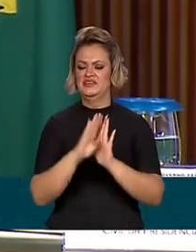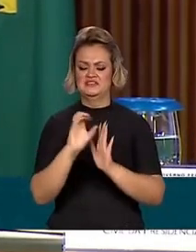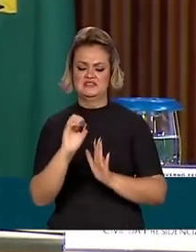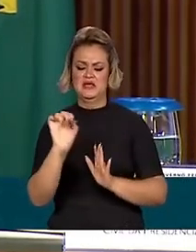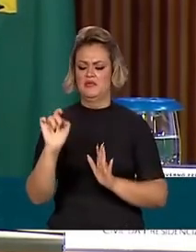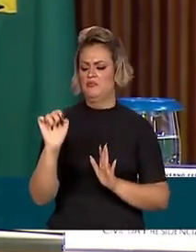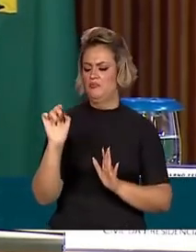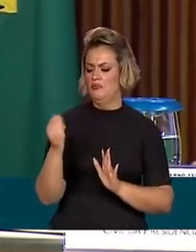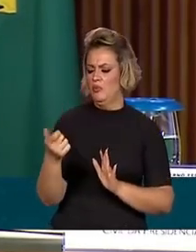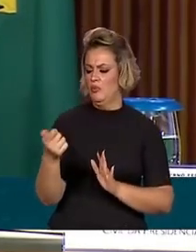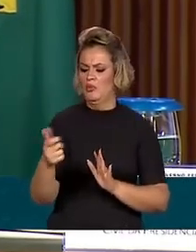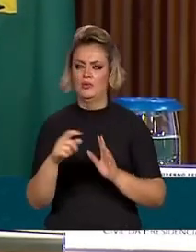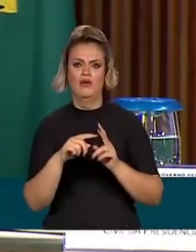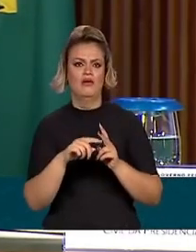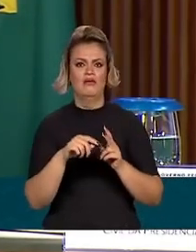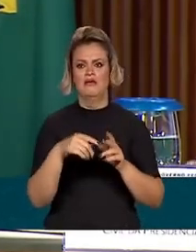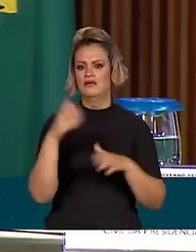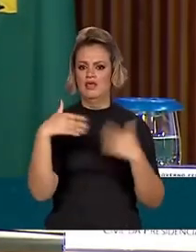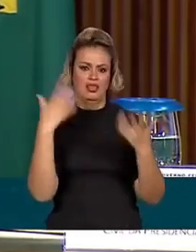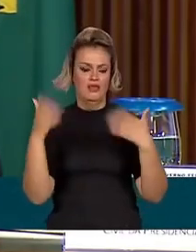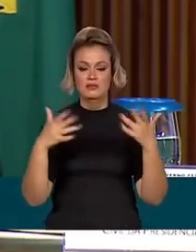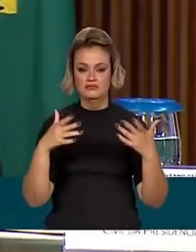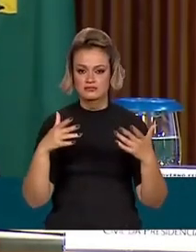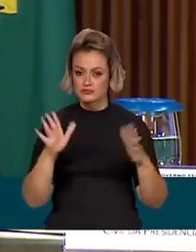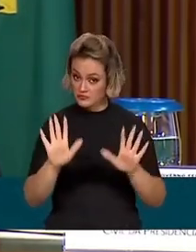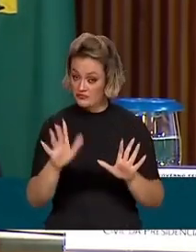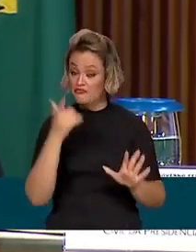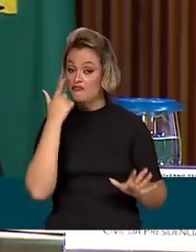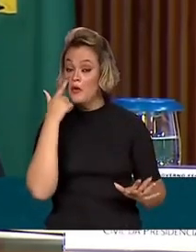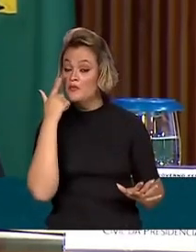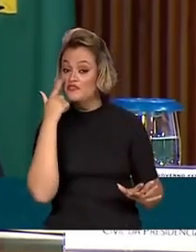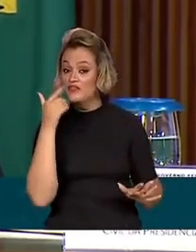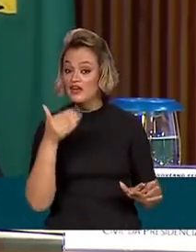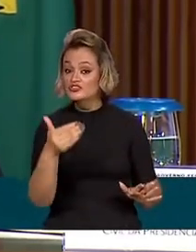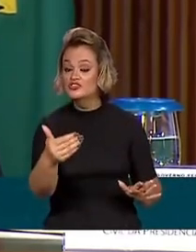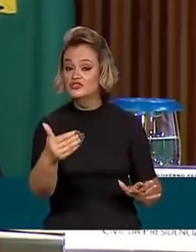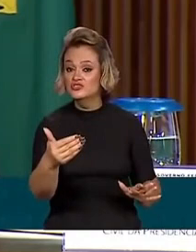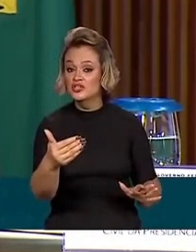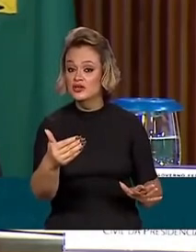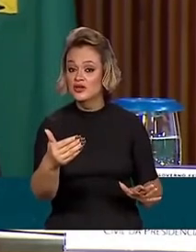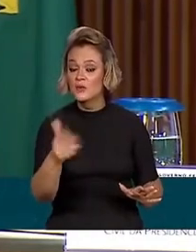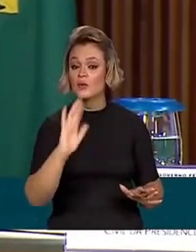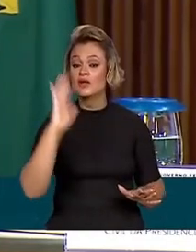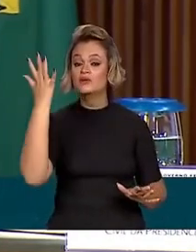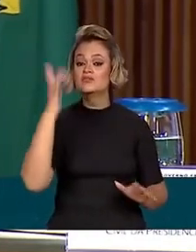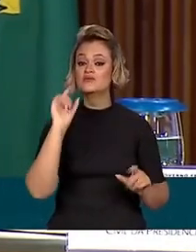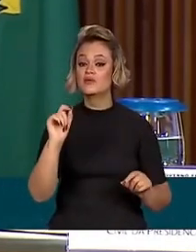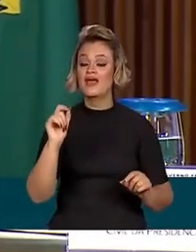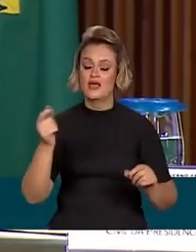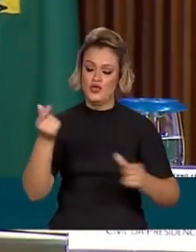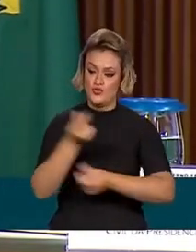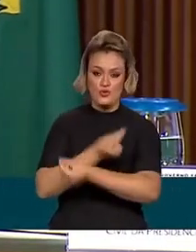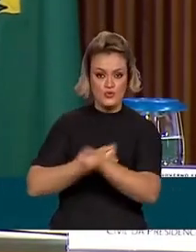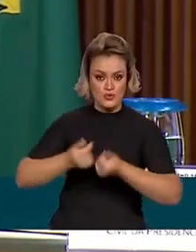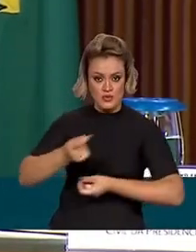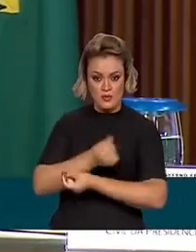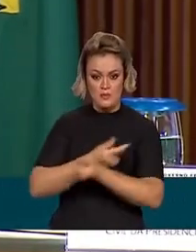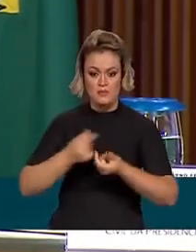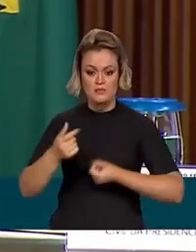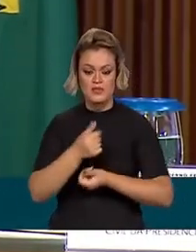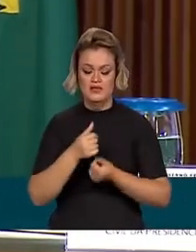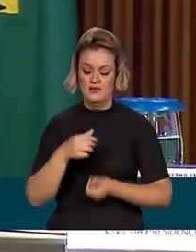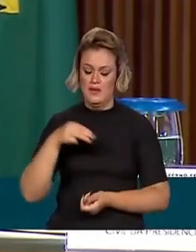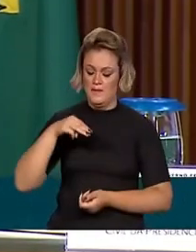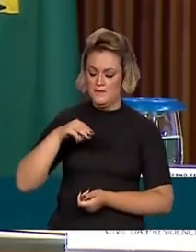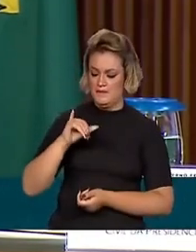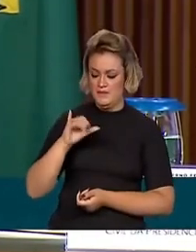quantas, 0,1% de que o PIB não sei das quantas. Vamos ver o que vai acontecer quando a chamada economia micro,